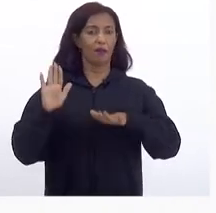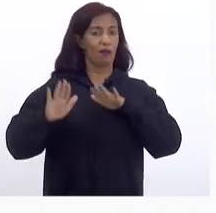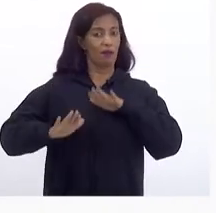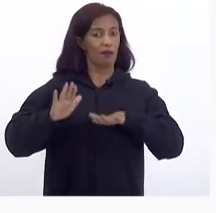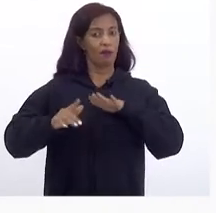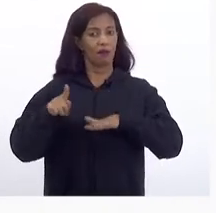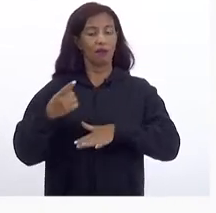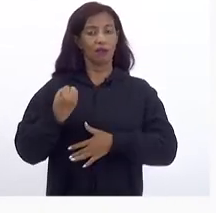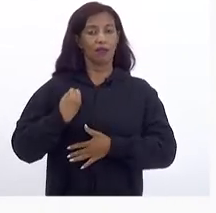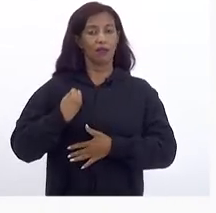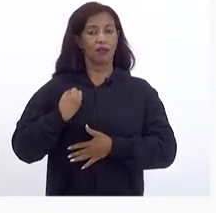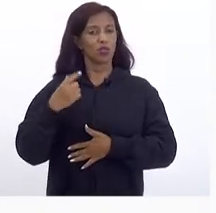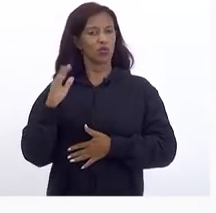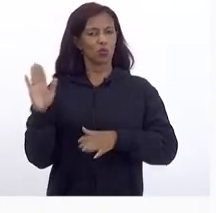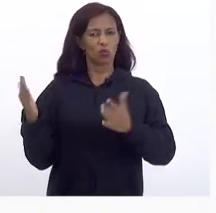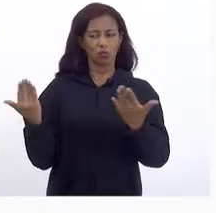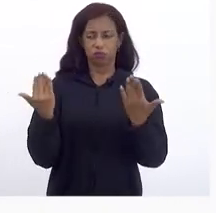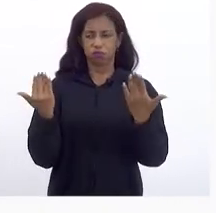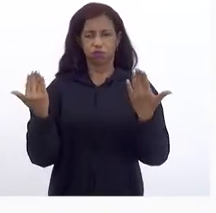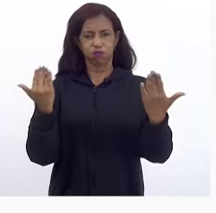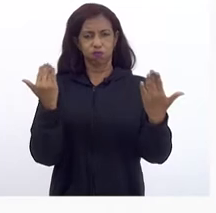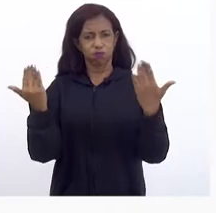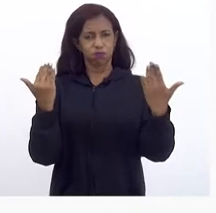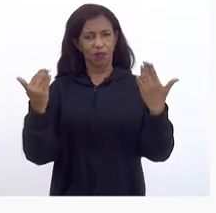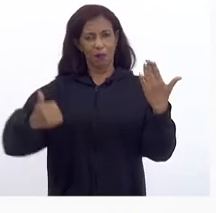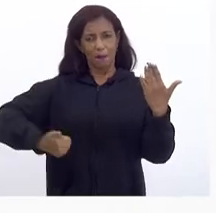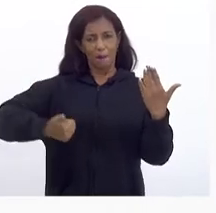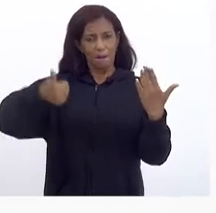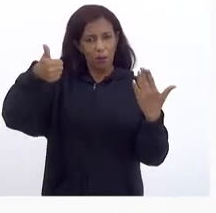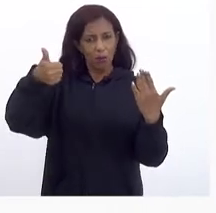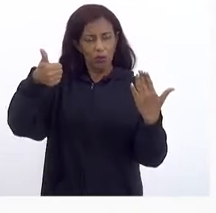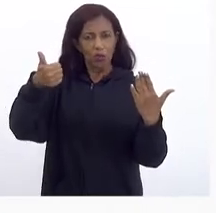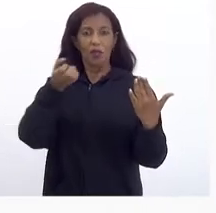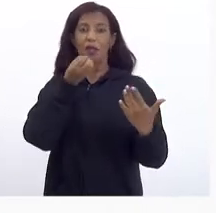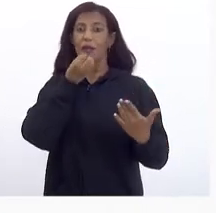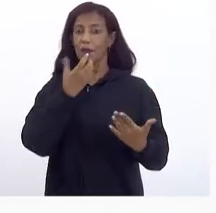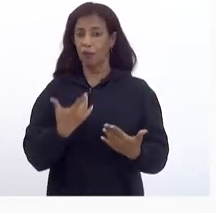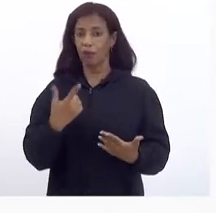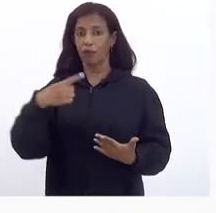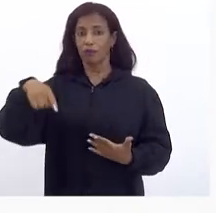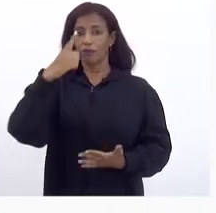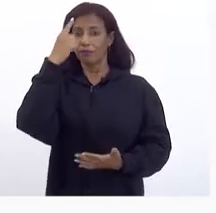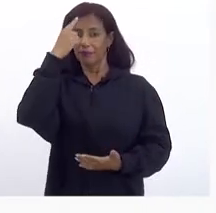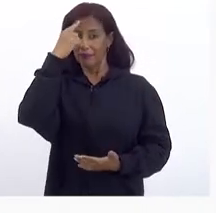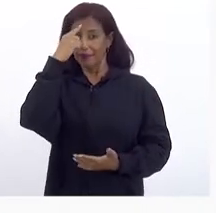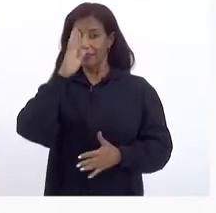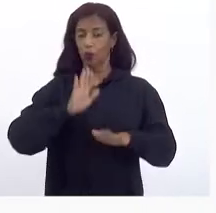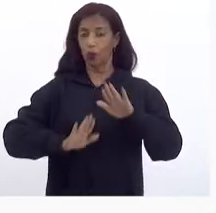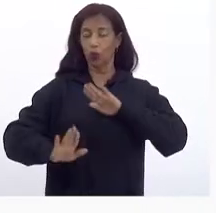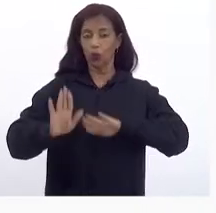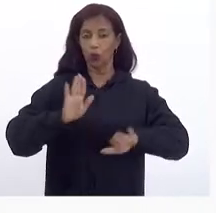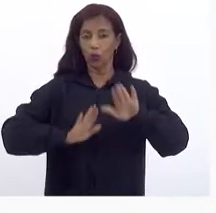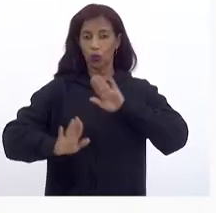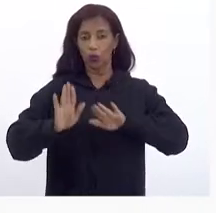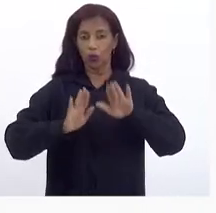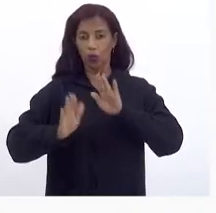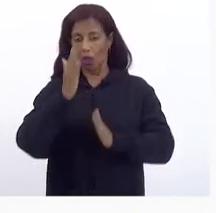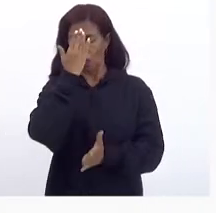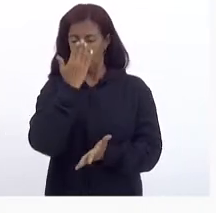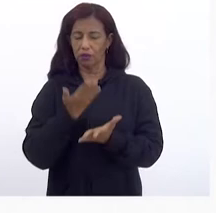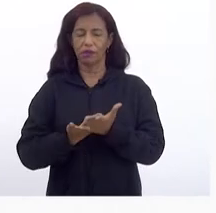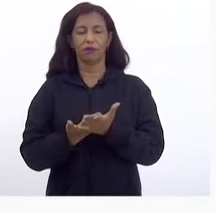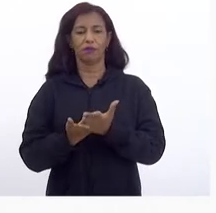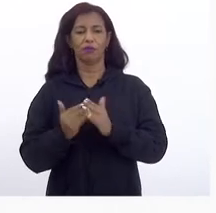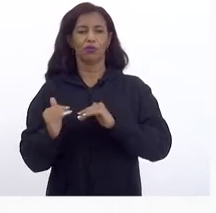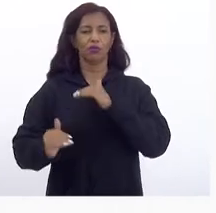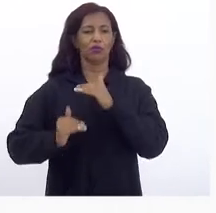Desses números Serem extremamente Positivos É bom Que a gente Sempre tem Uma cautela Eu acredito